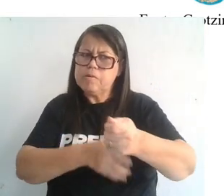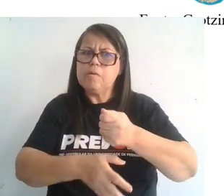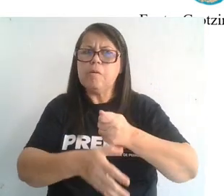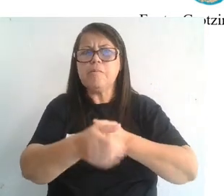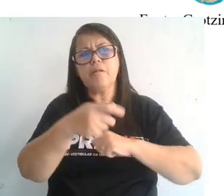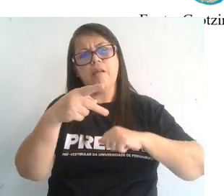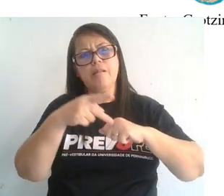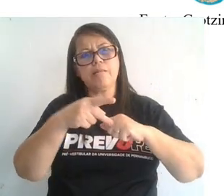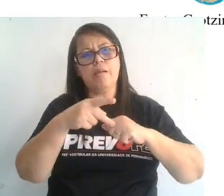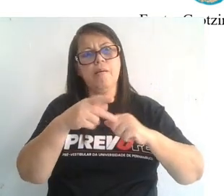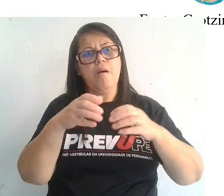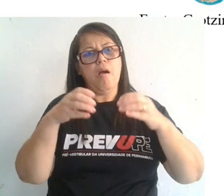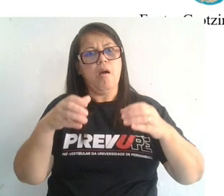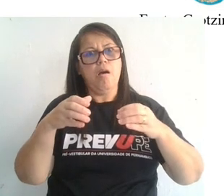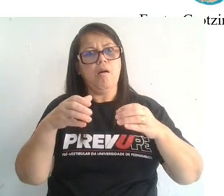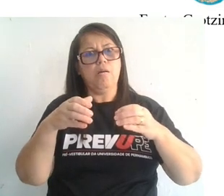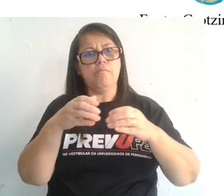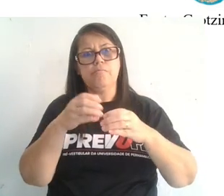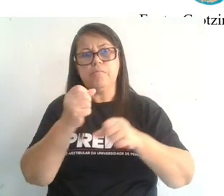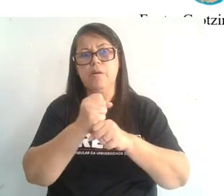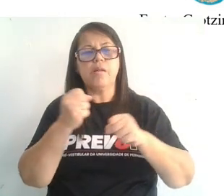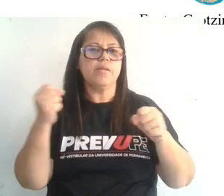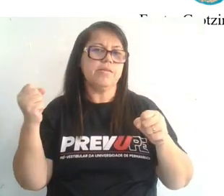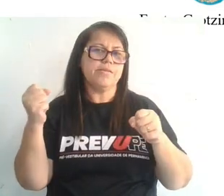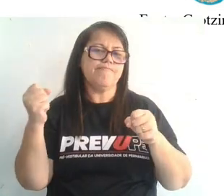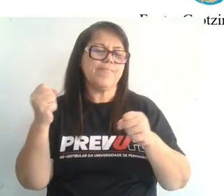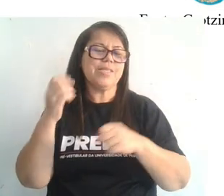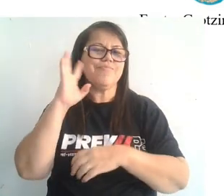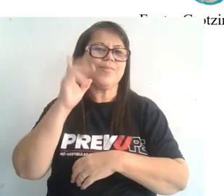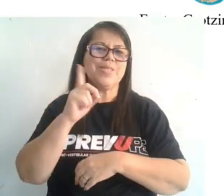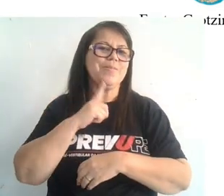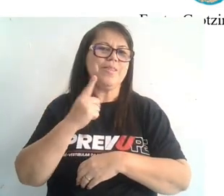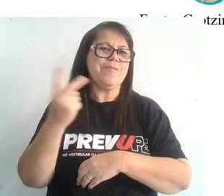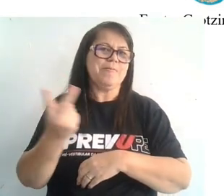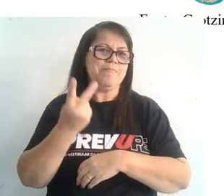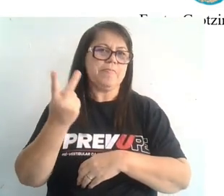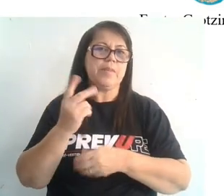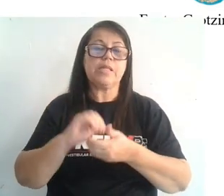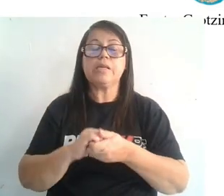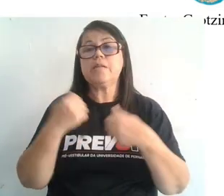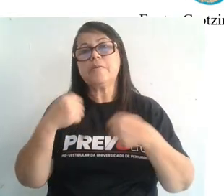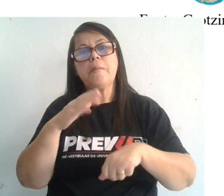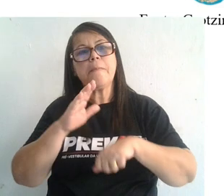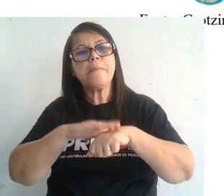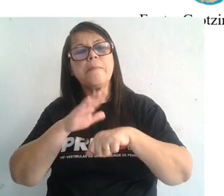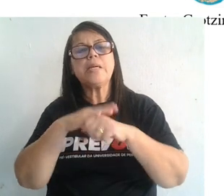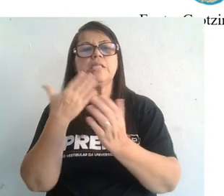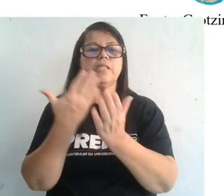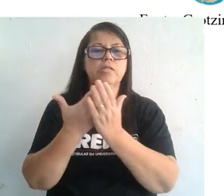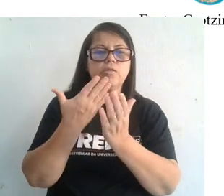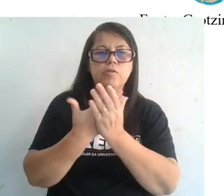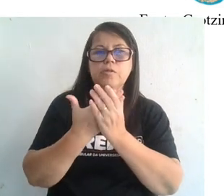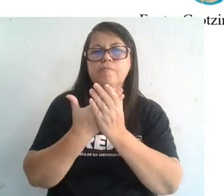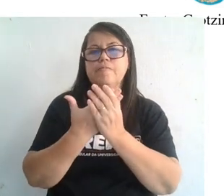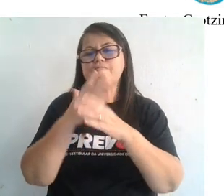gigantescos de rocha. Então a teoria ficou invalidada por um tempo. E aí precisou-se de mais estudos para tentar